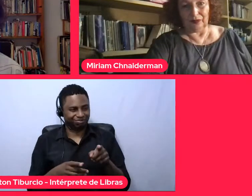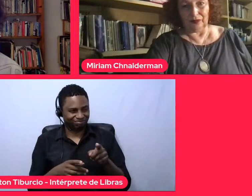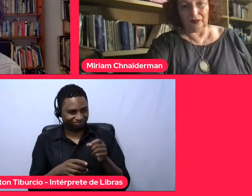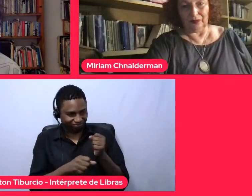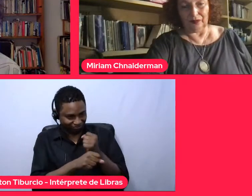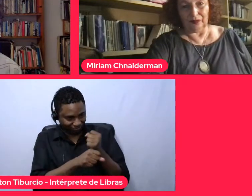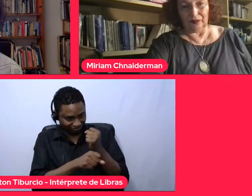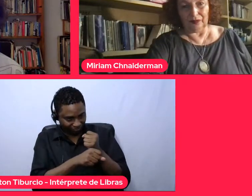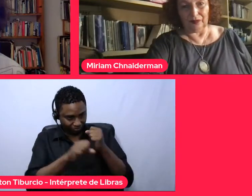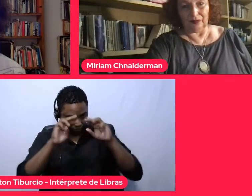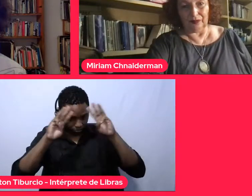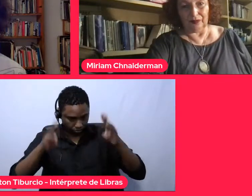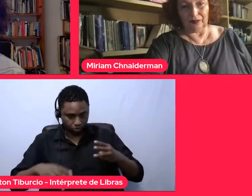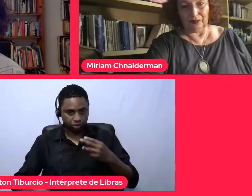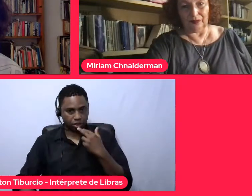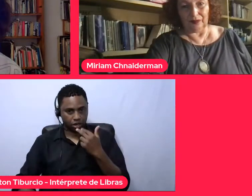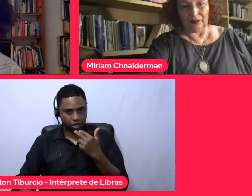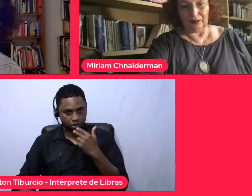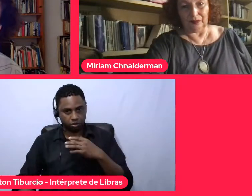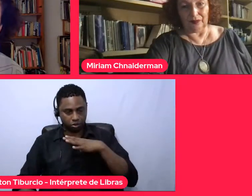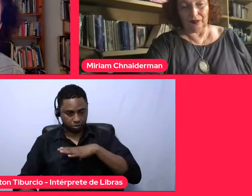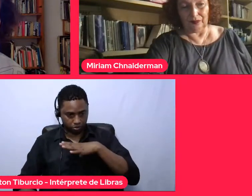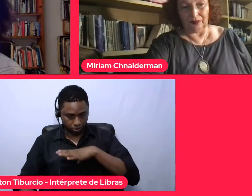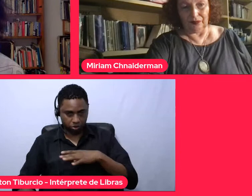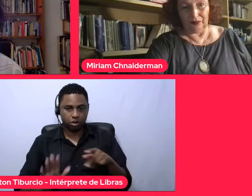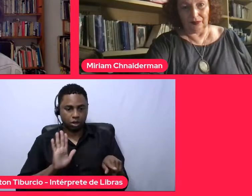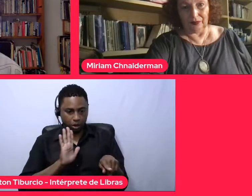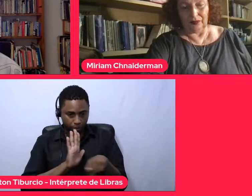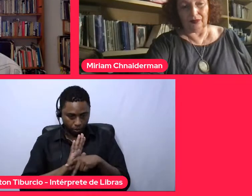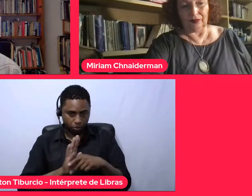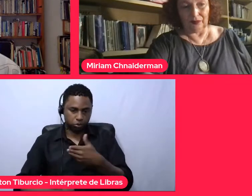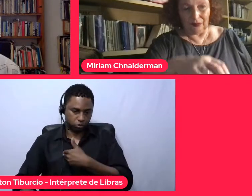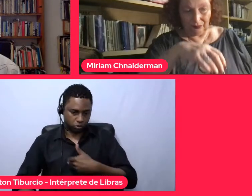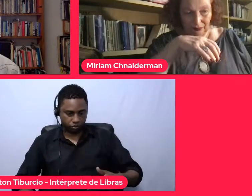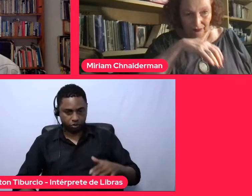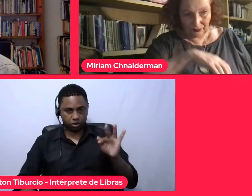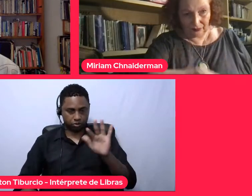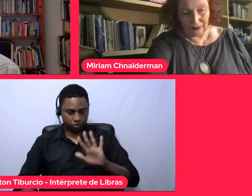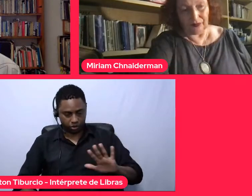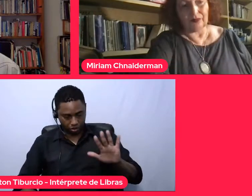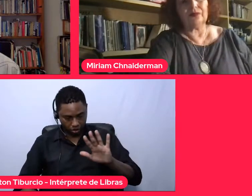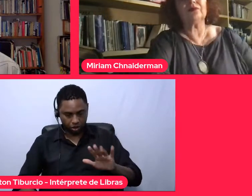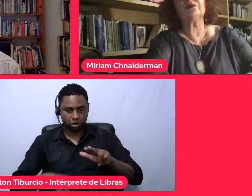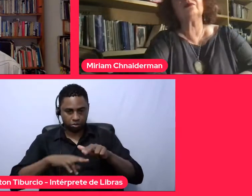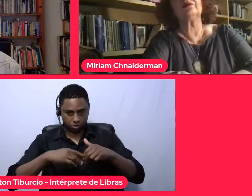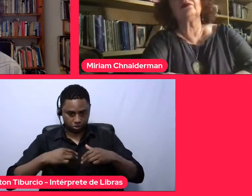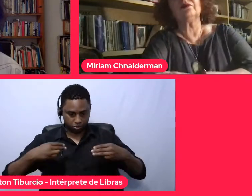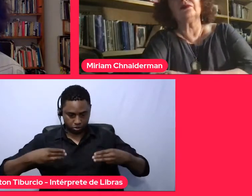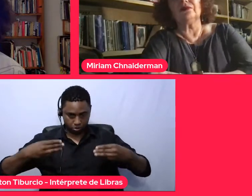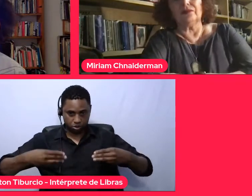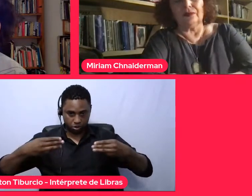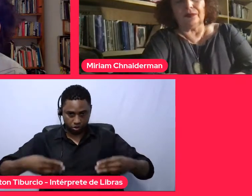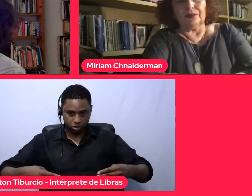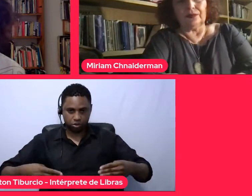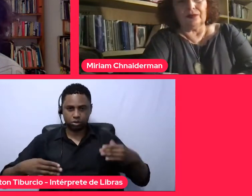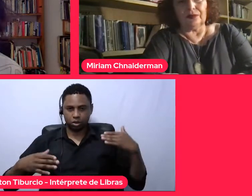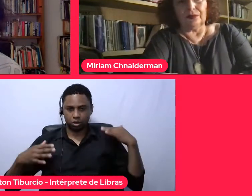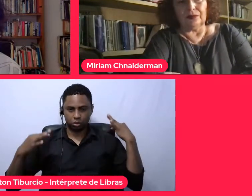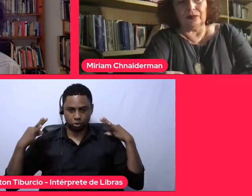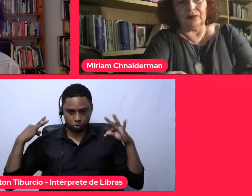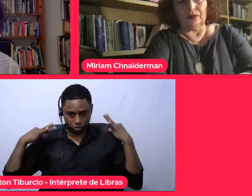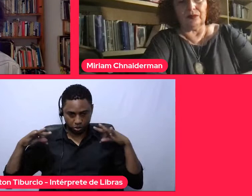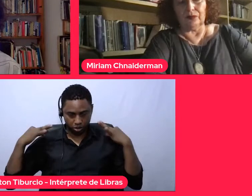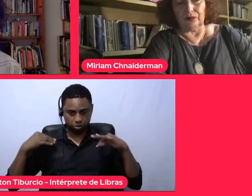da Língua Portuguesa é uma realização do governo federal por meio do Ministério do Turismo e do governo do Estado de São